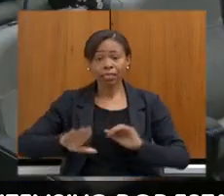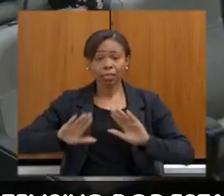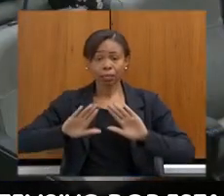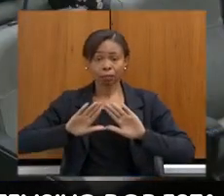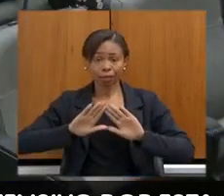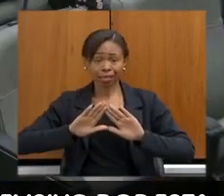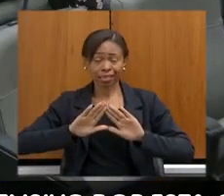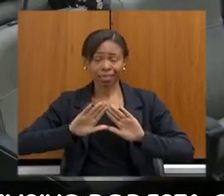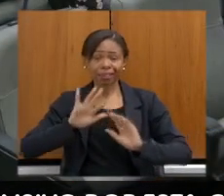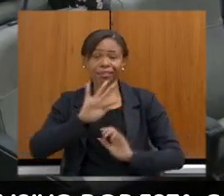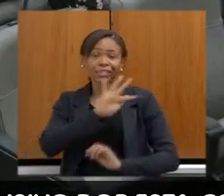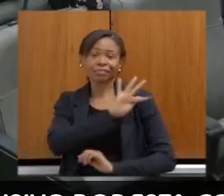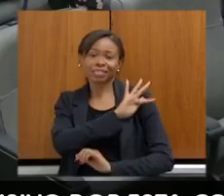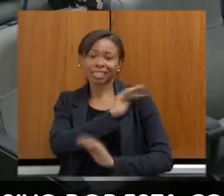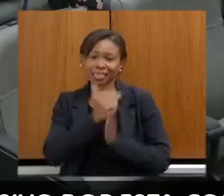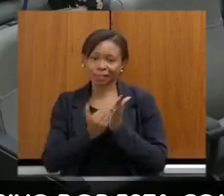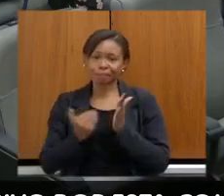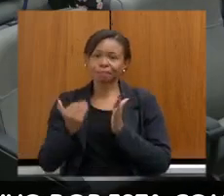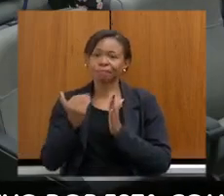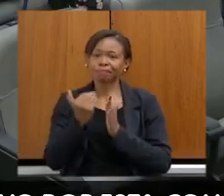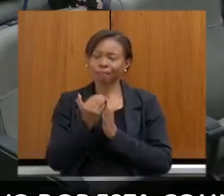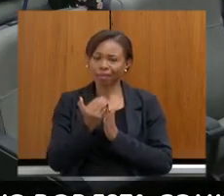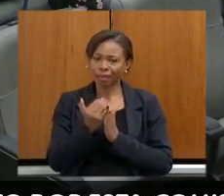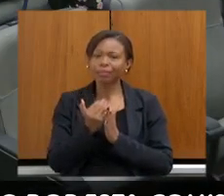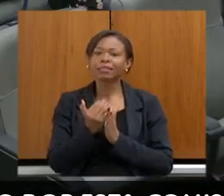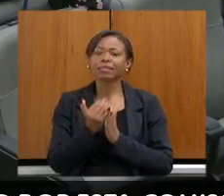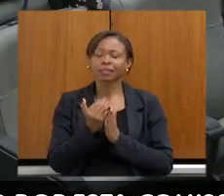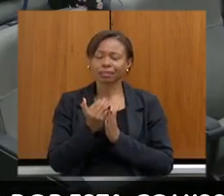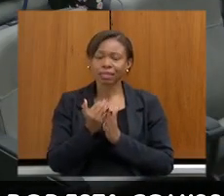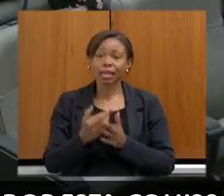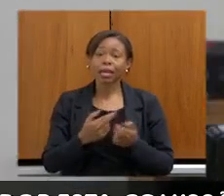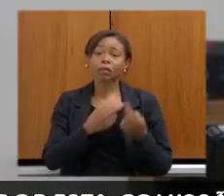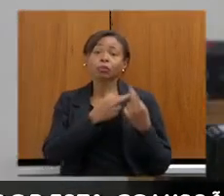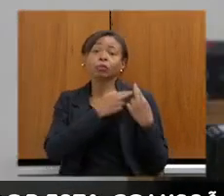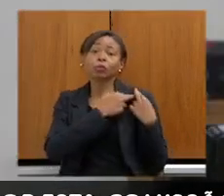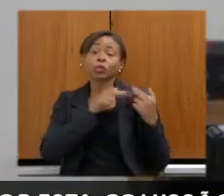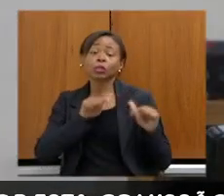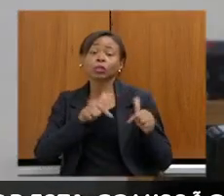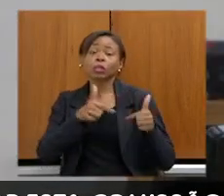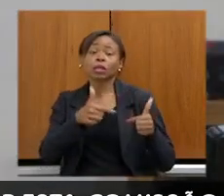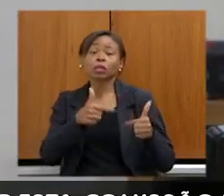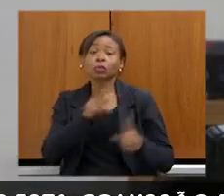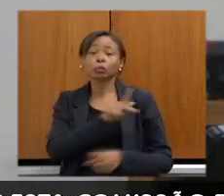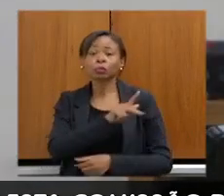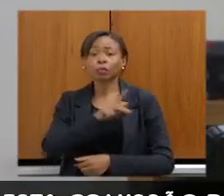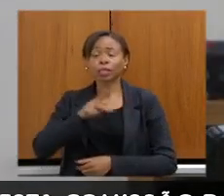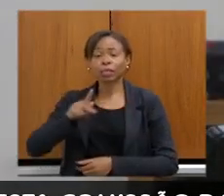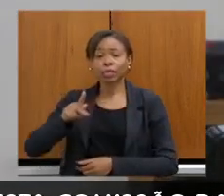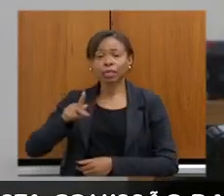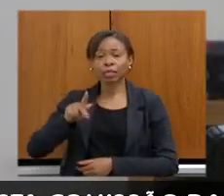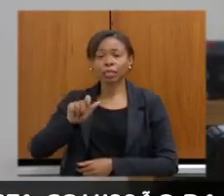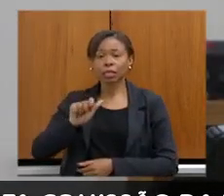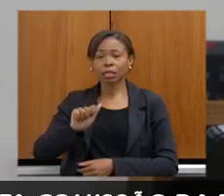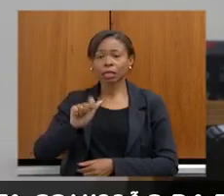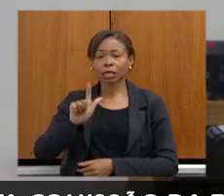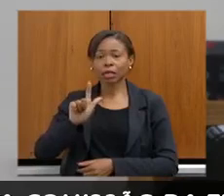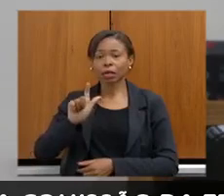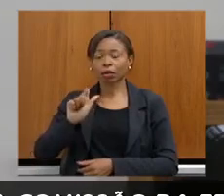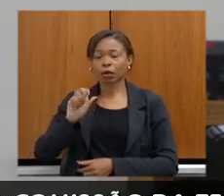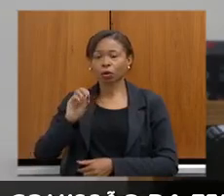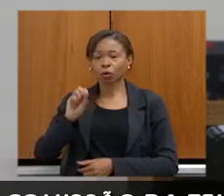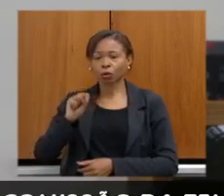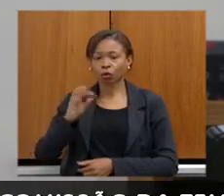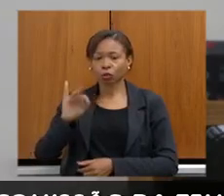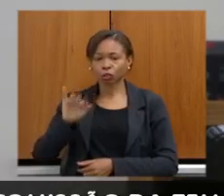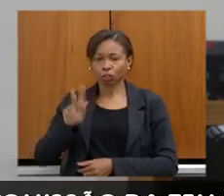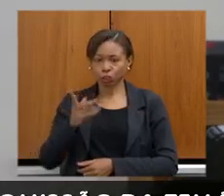foi uma iniciativa, uma louvável iniciativa do presidente dessa casa, deputado Agostinho, que